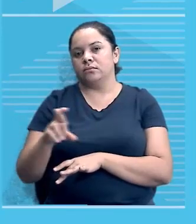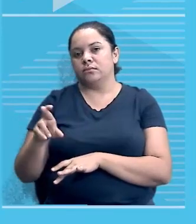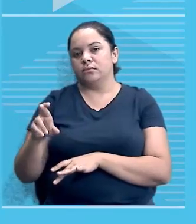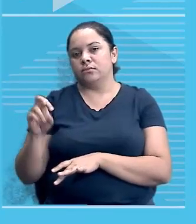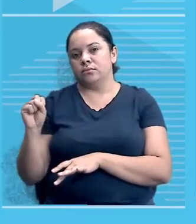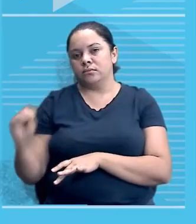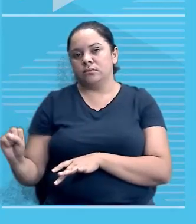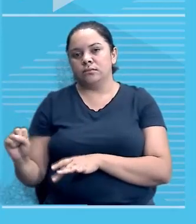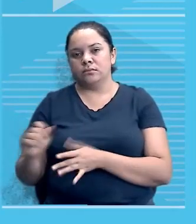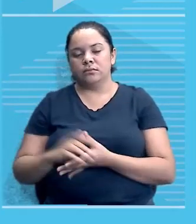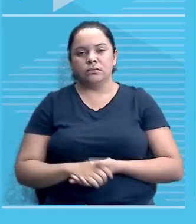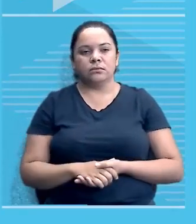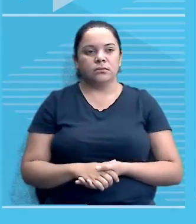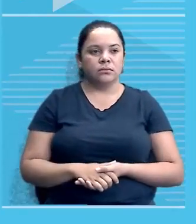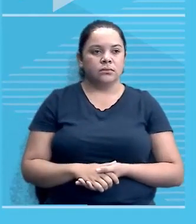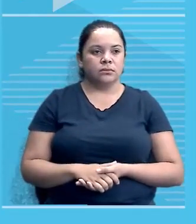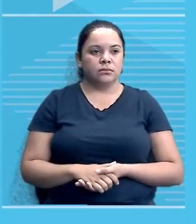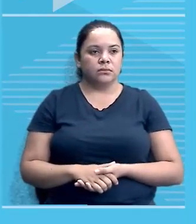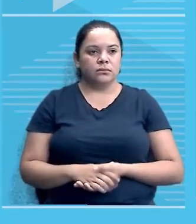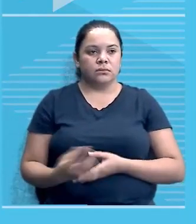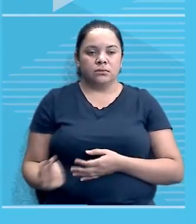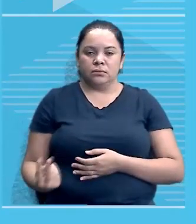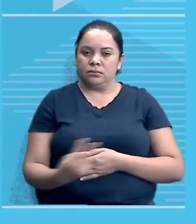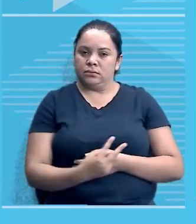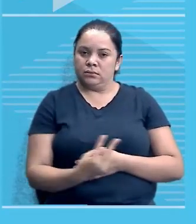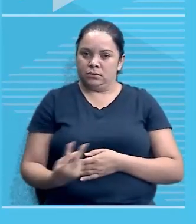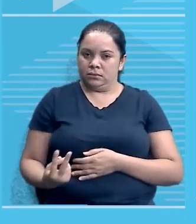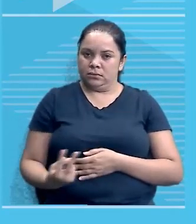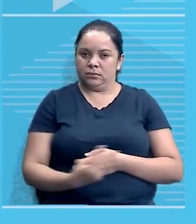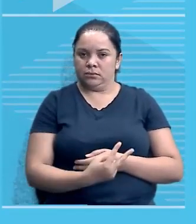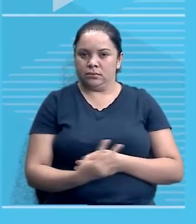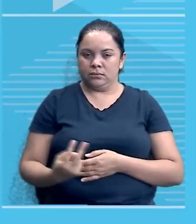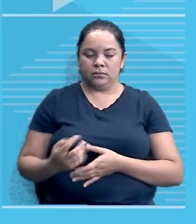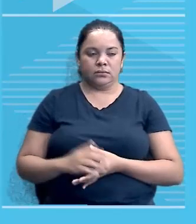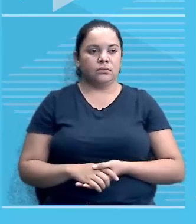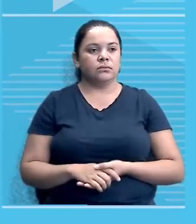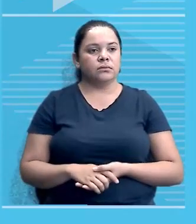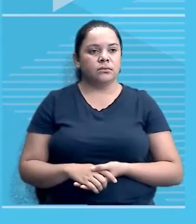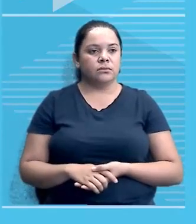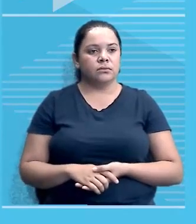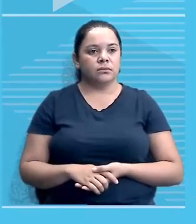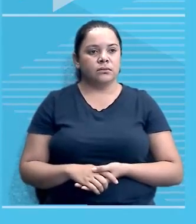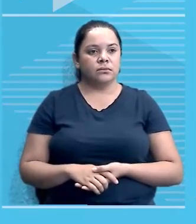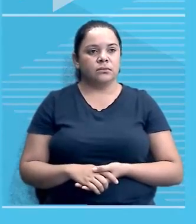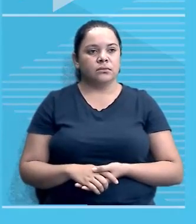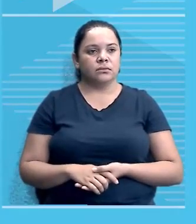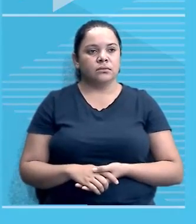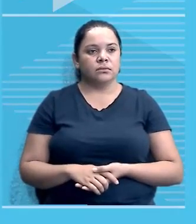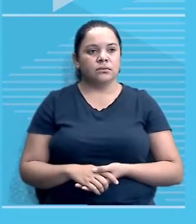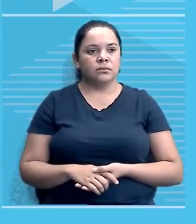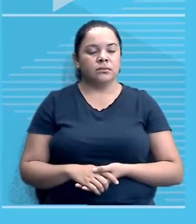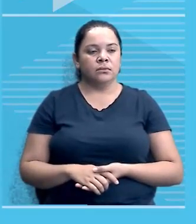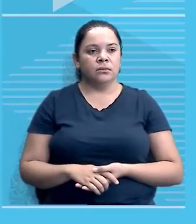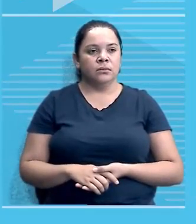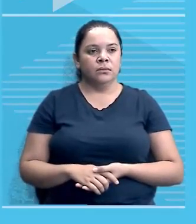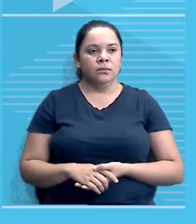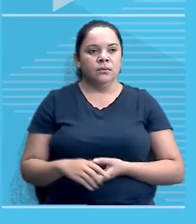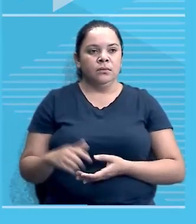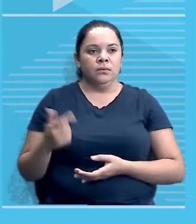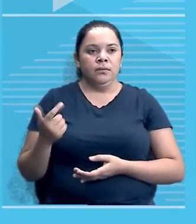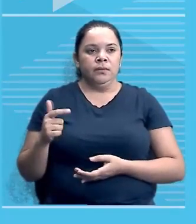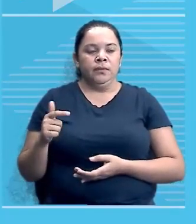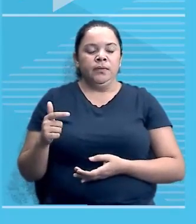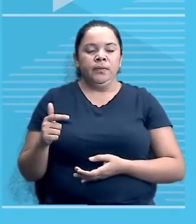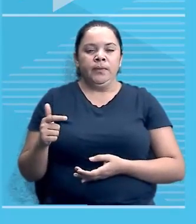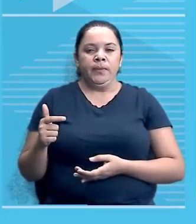ultra-nações, Estados Unidos, União Soviética, eles, durante esse período todo, não chegaram a se atracar